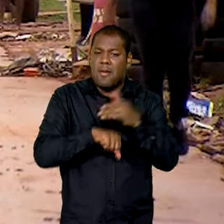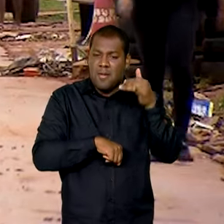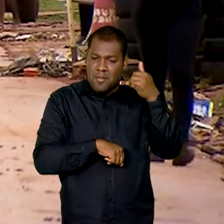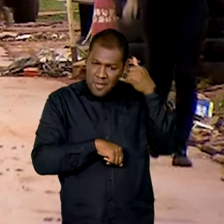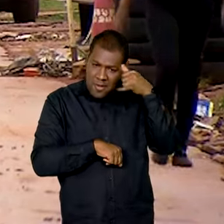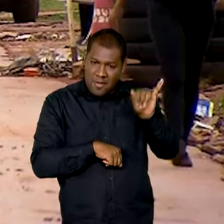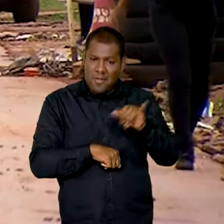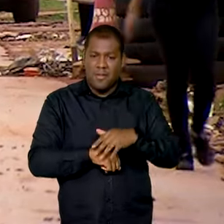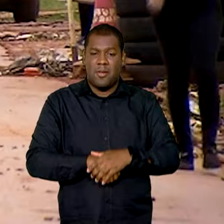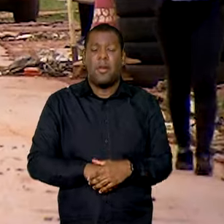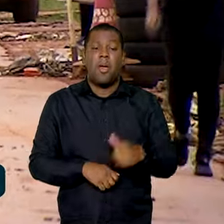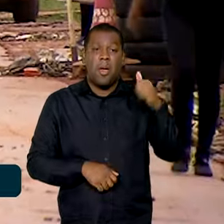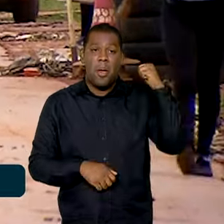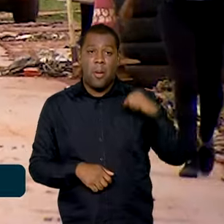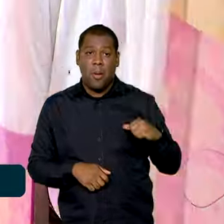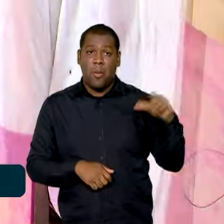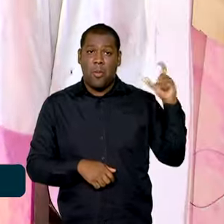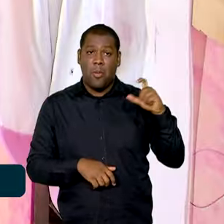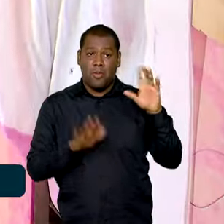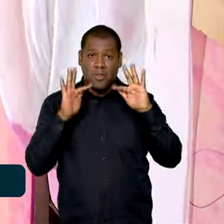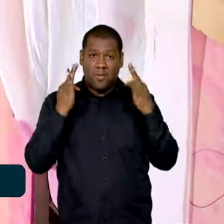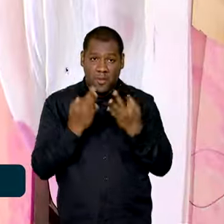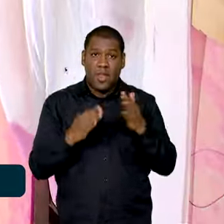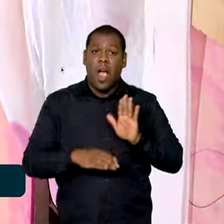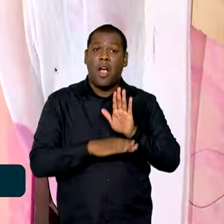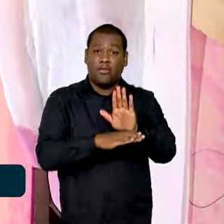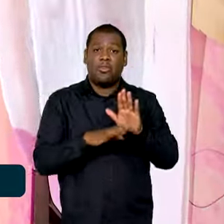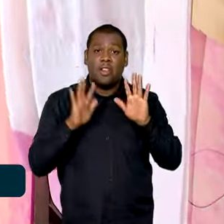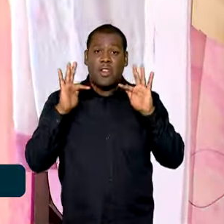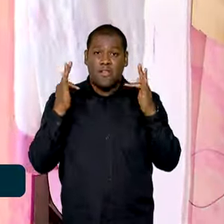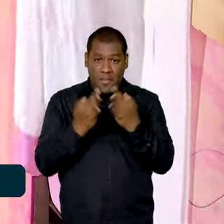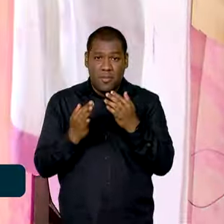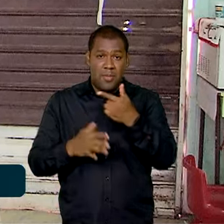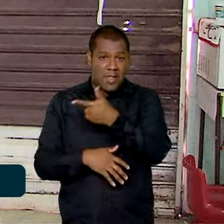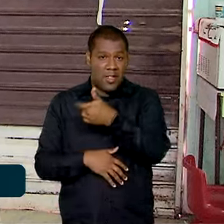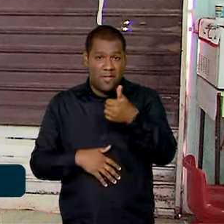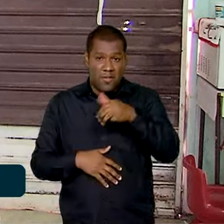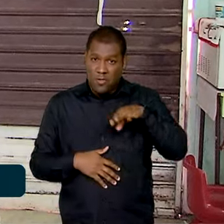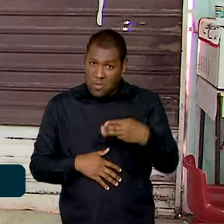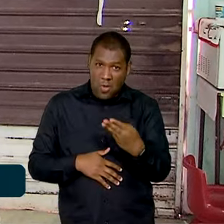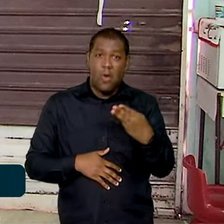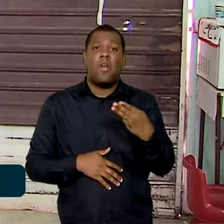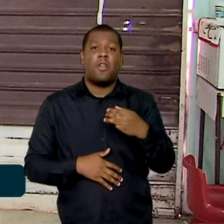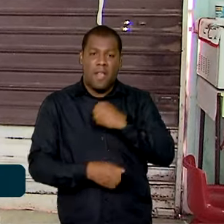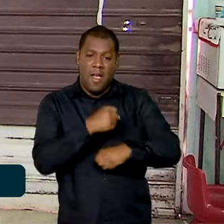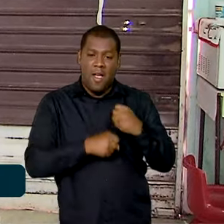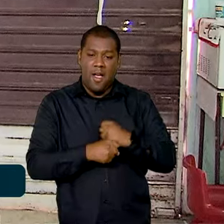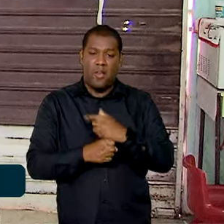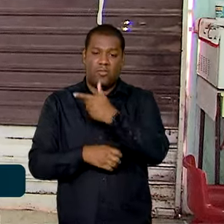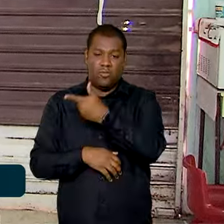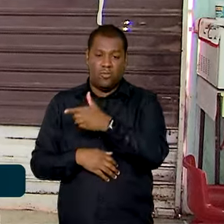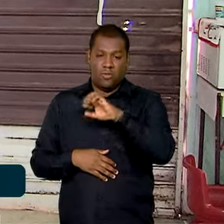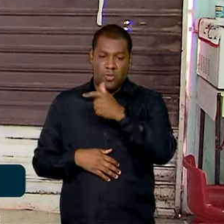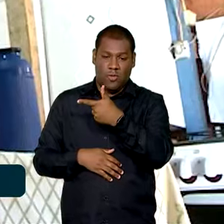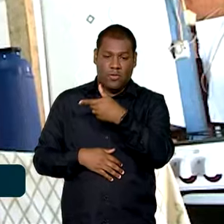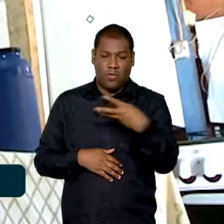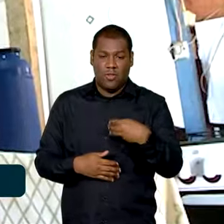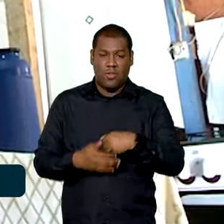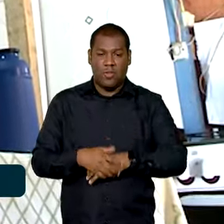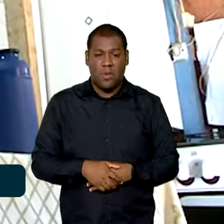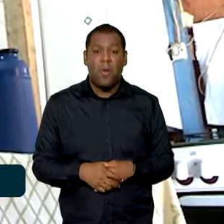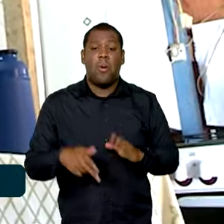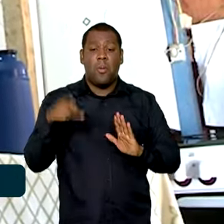Bolsa Família atendeu mais de 21 milhões de famílias brasileiras em 2023. E para melhorar ainda mais a gestão do programa,